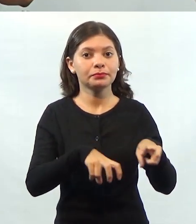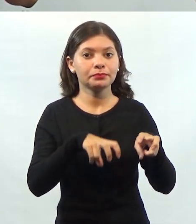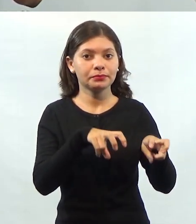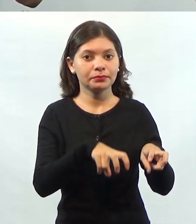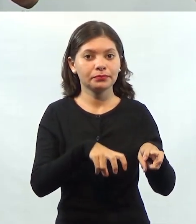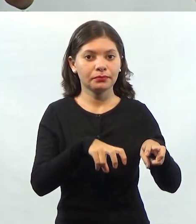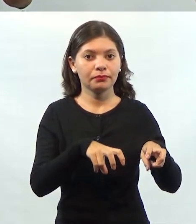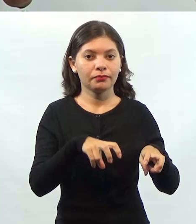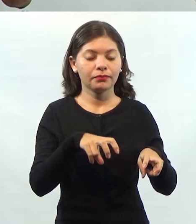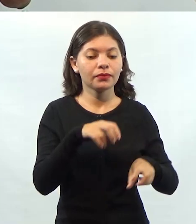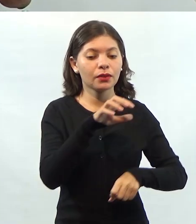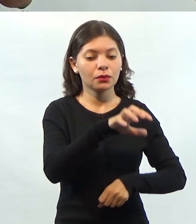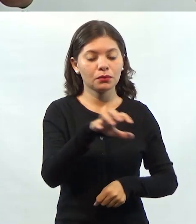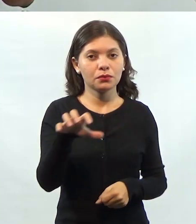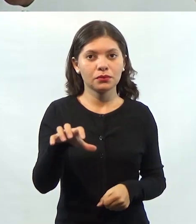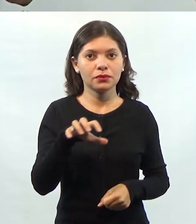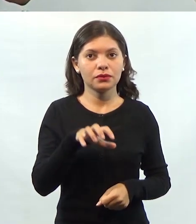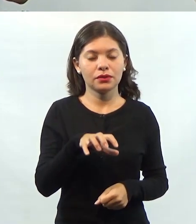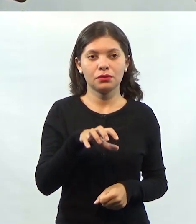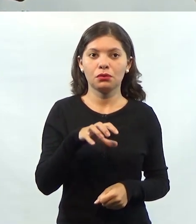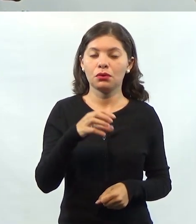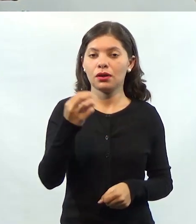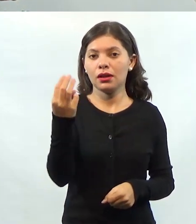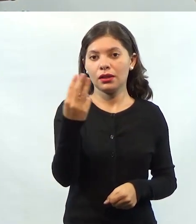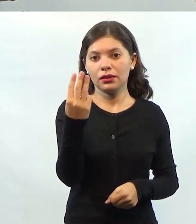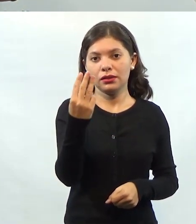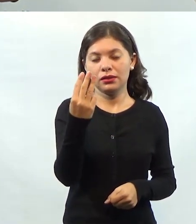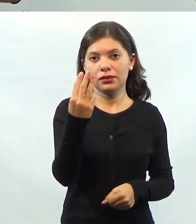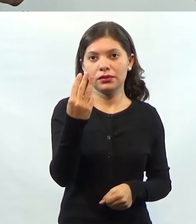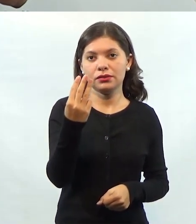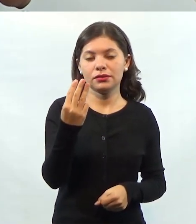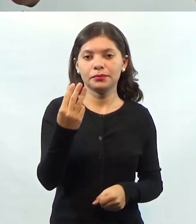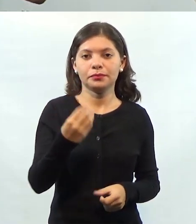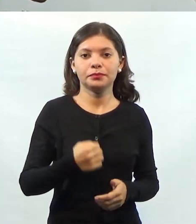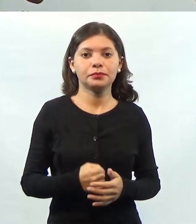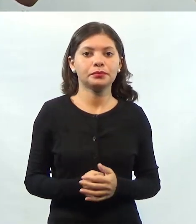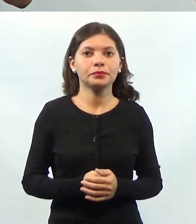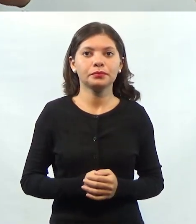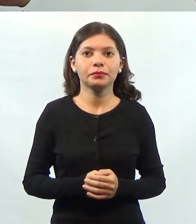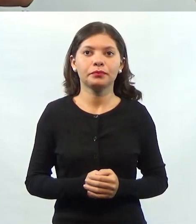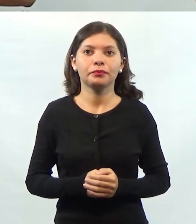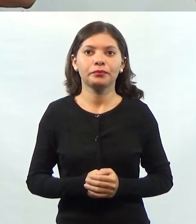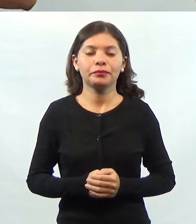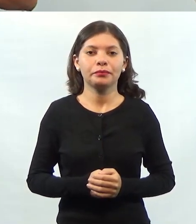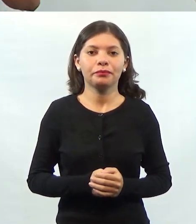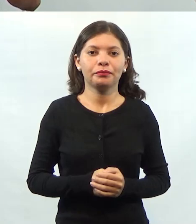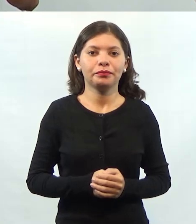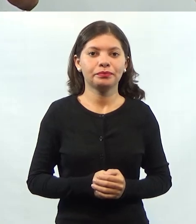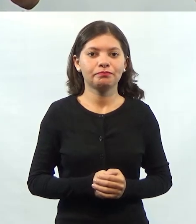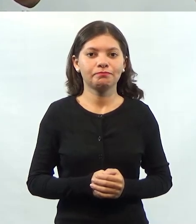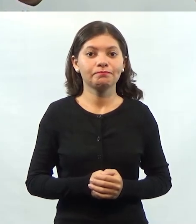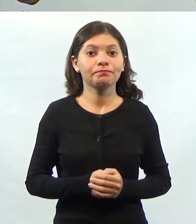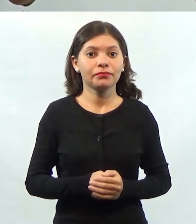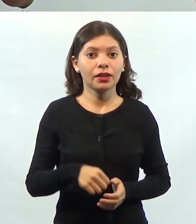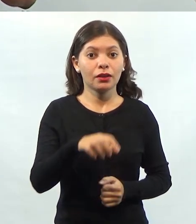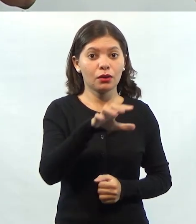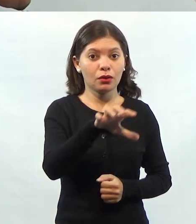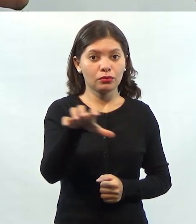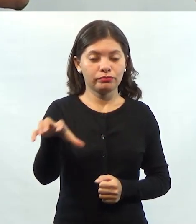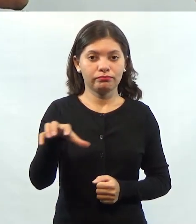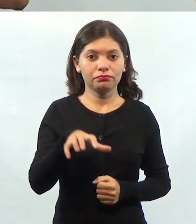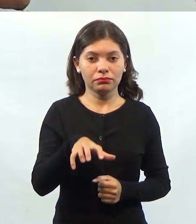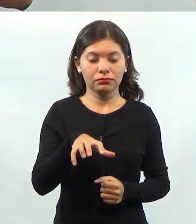Então, o setor extrativista, setor minerador e setor agrícola. Esses três